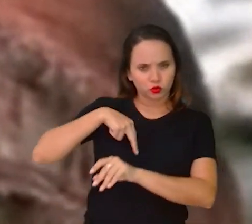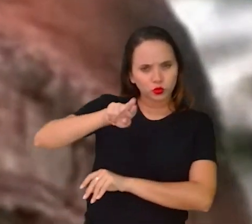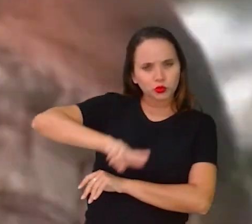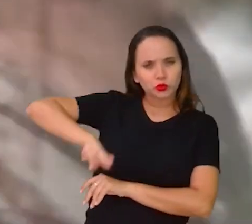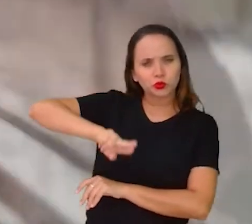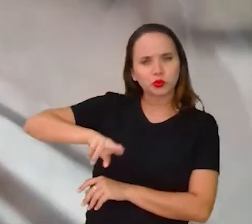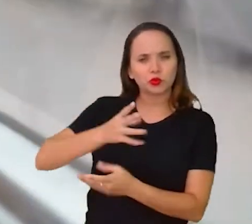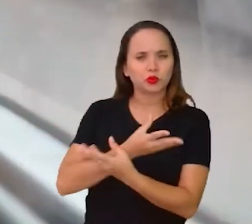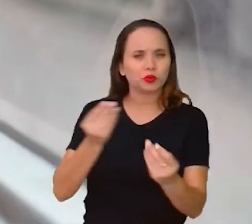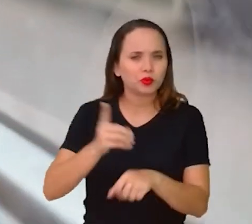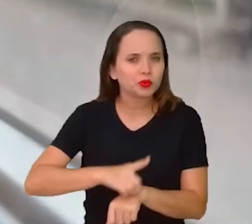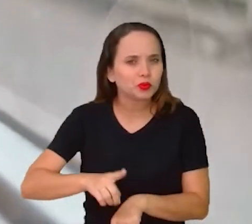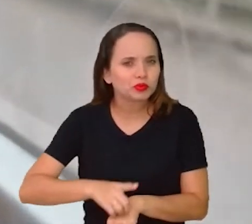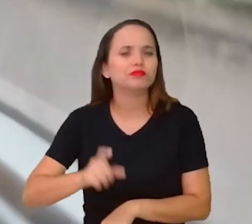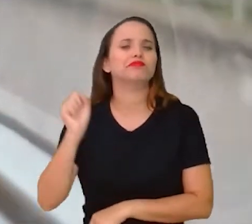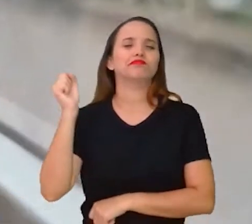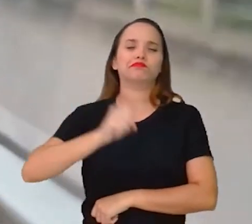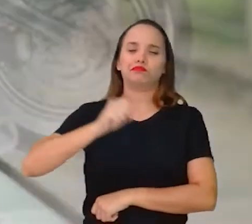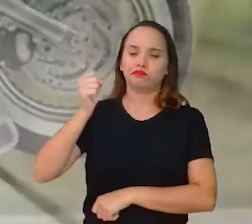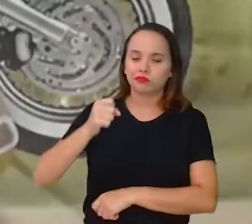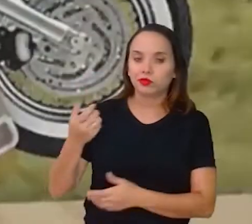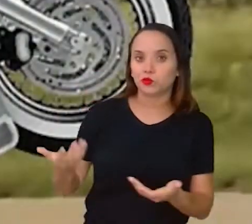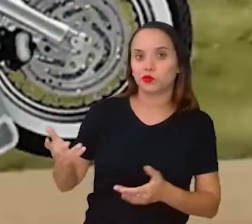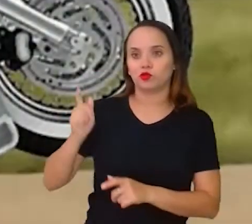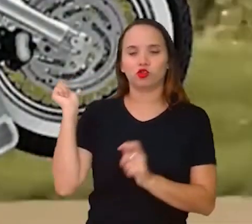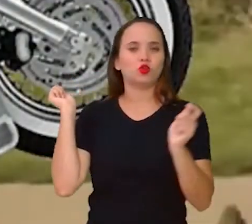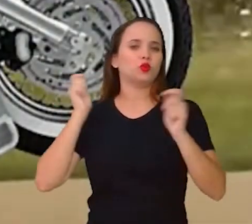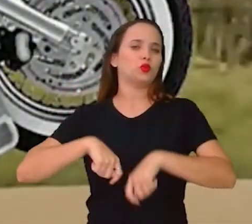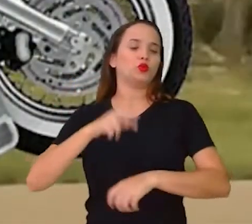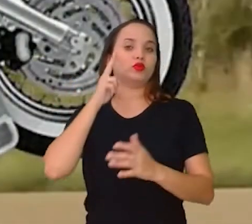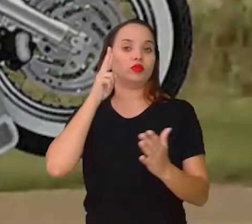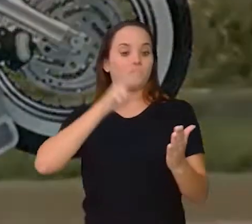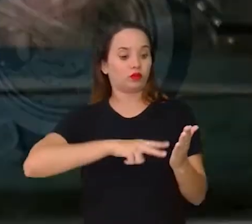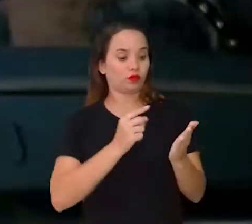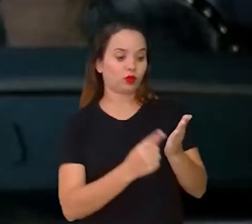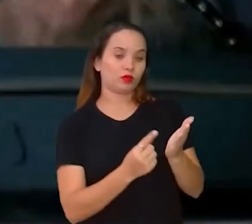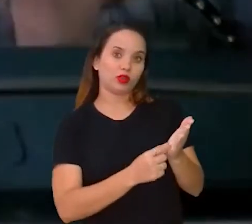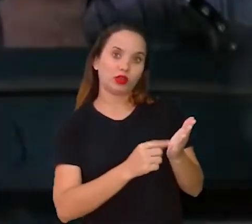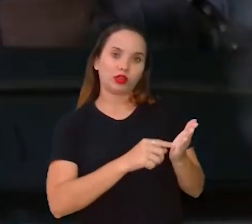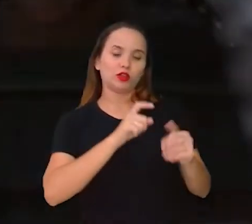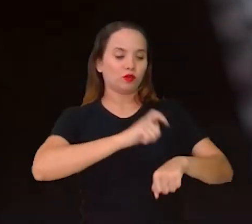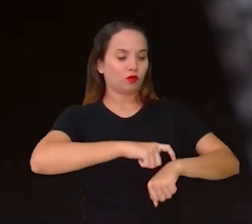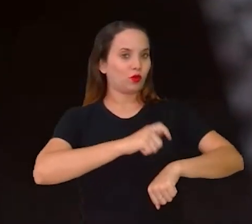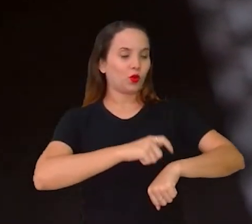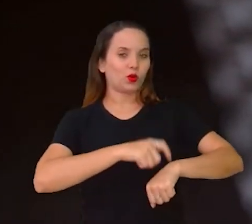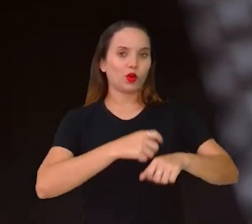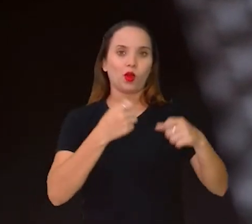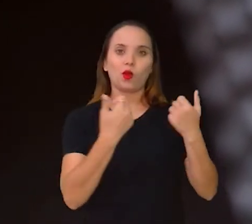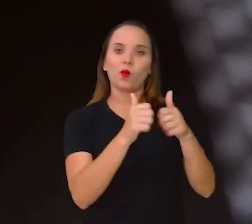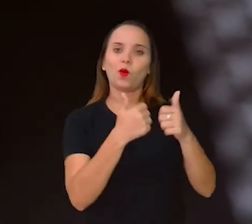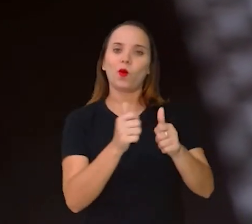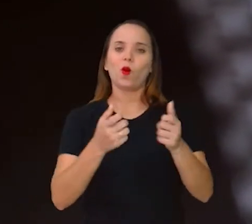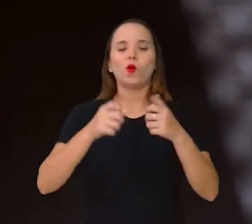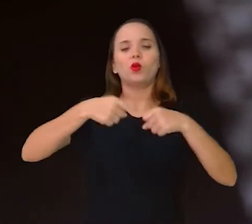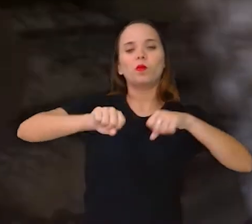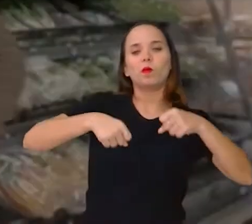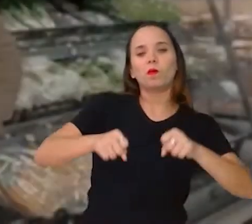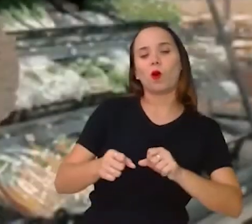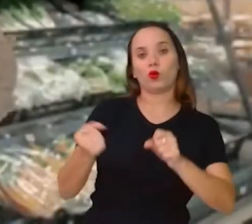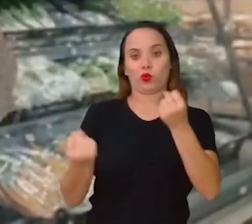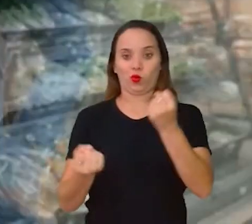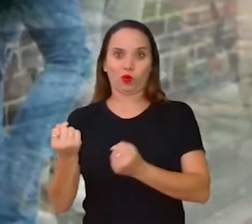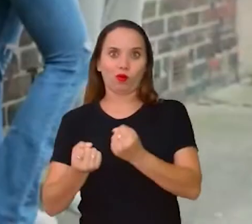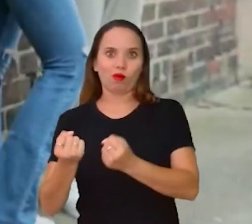Com certeza, não é? Hoje a gente consegue ver o horário do ônibus, chamar uma moto ou um carro, tudo por um aplicativo